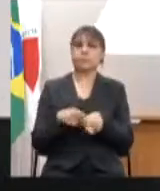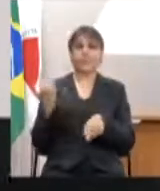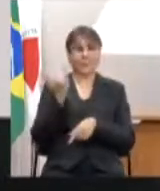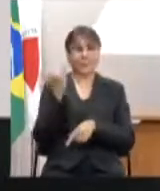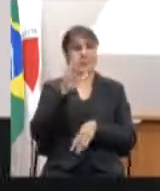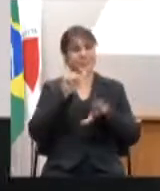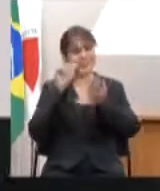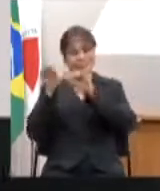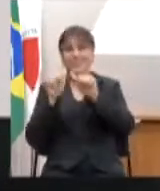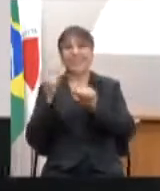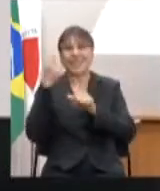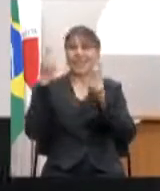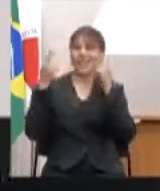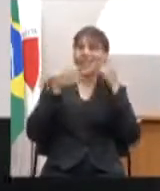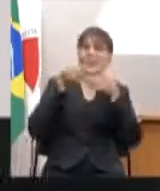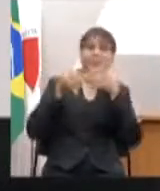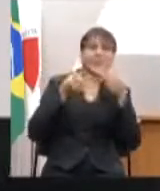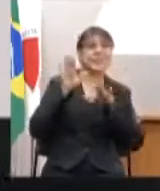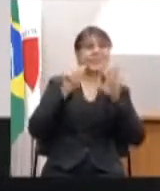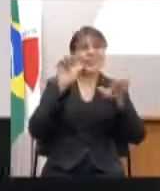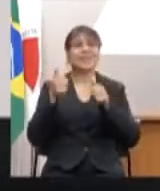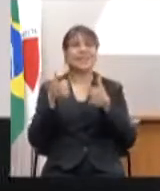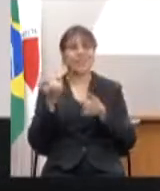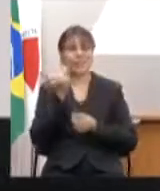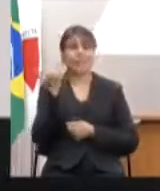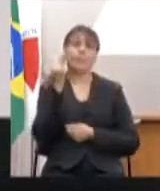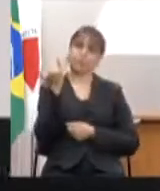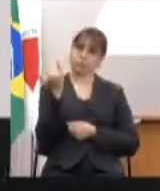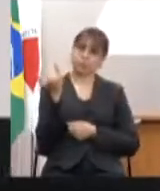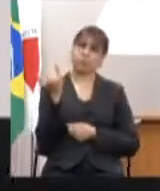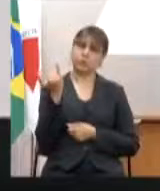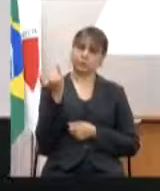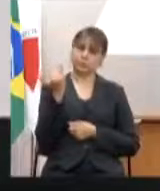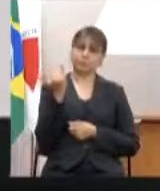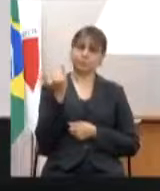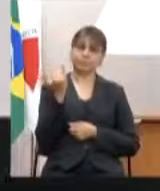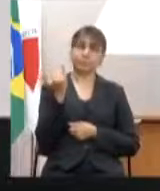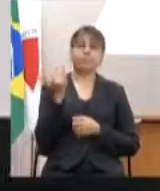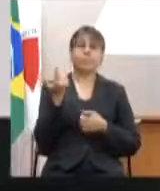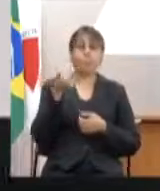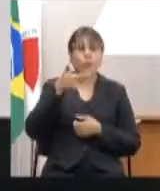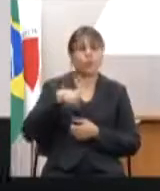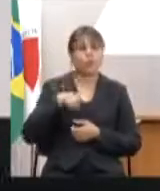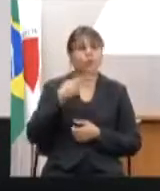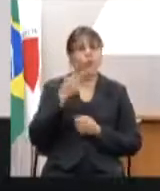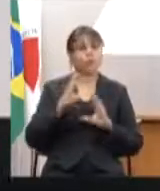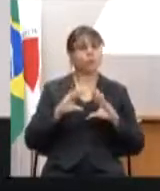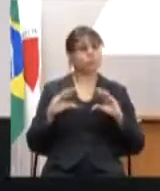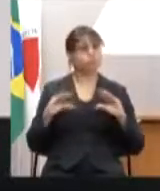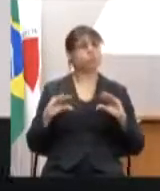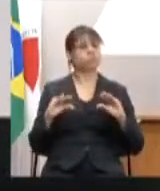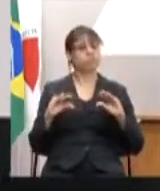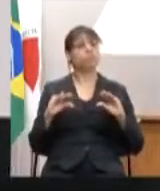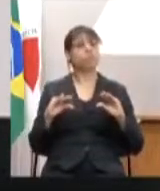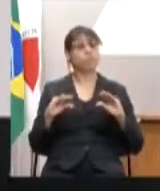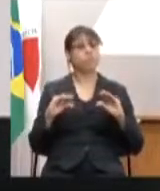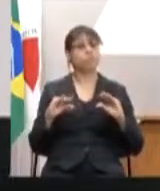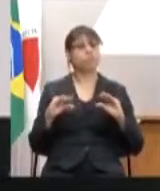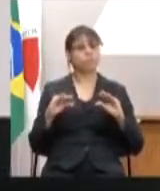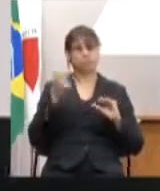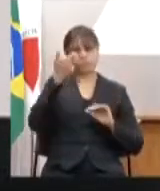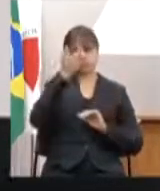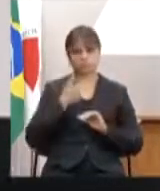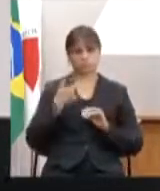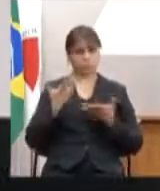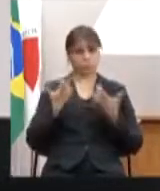convidar aqui e ver ideias de projetos de leis. Então, mais uma vez, falo com muita tranquilidade, descaracterizado de